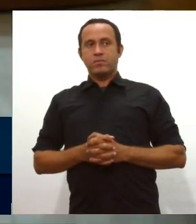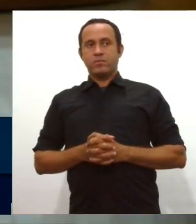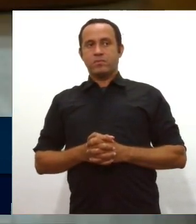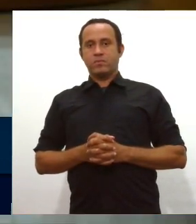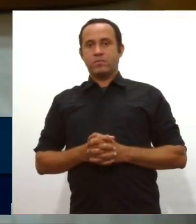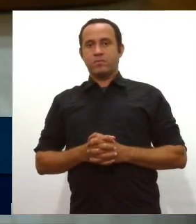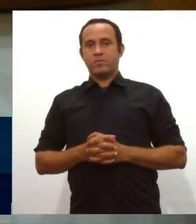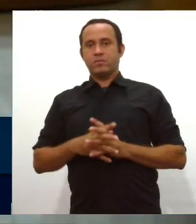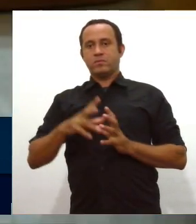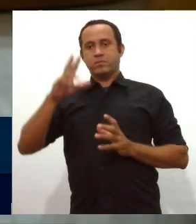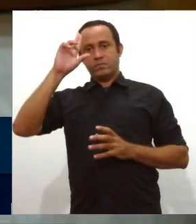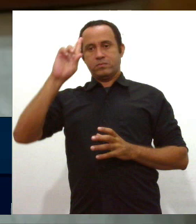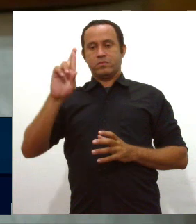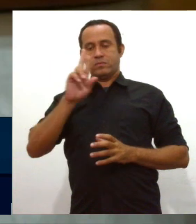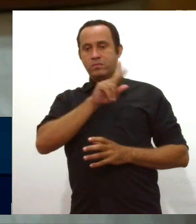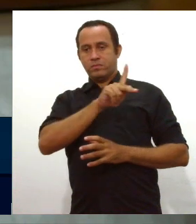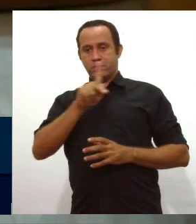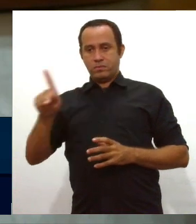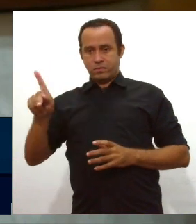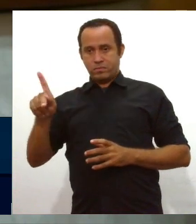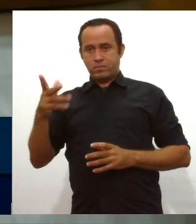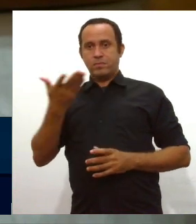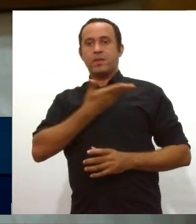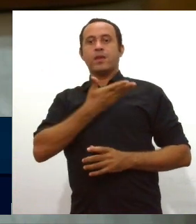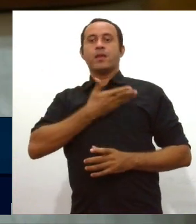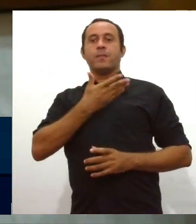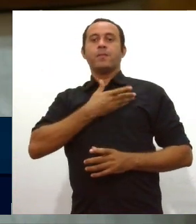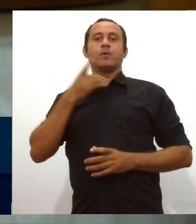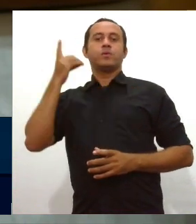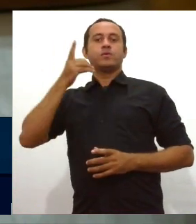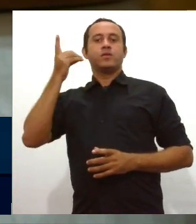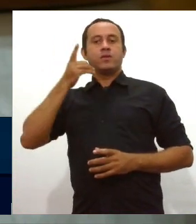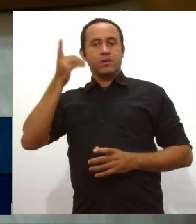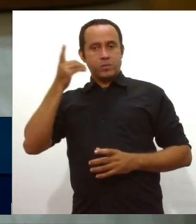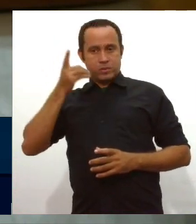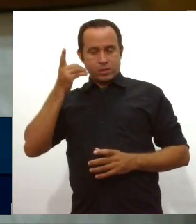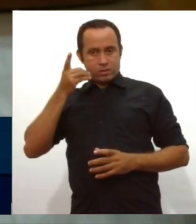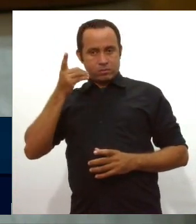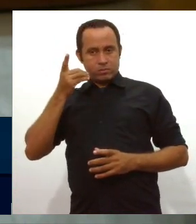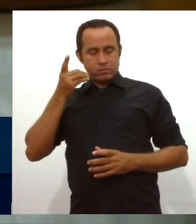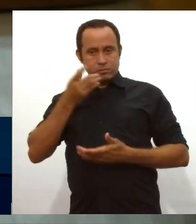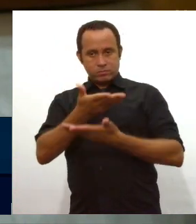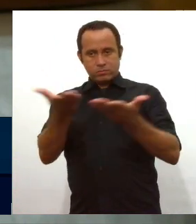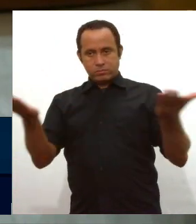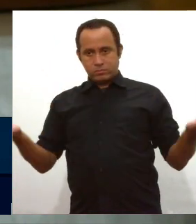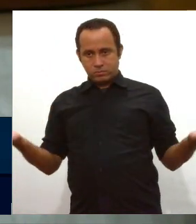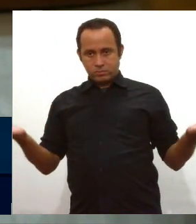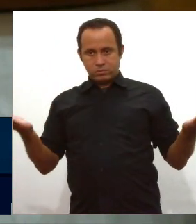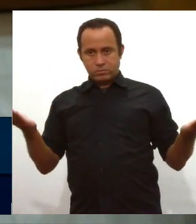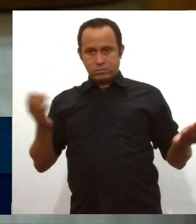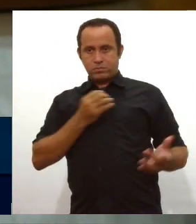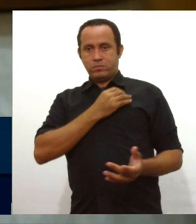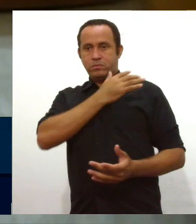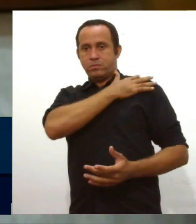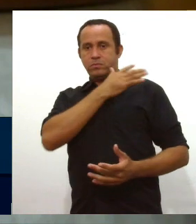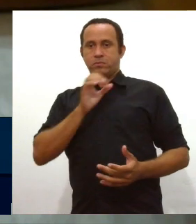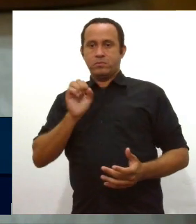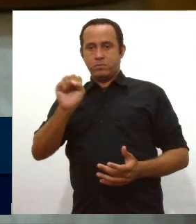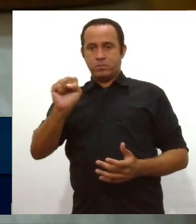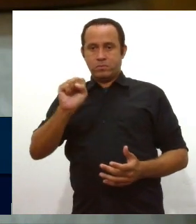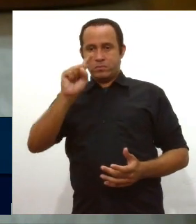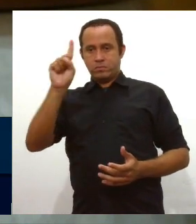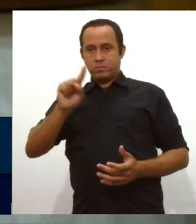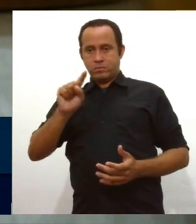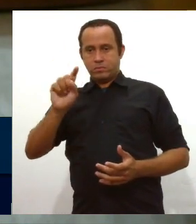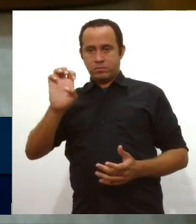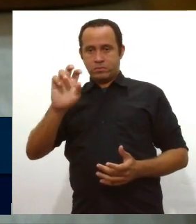Senhor presidente, colegas deputados que estão em plenário, registrando aqui, capitão Samuel, deputado Zé Zinho Guimarães,